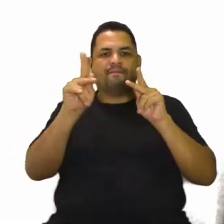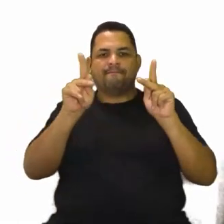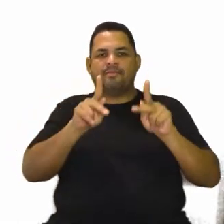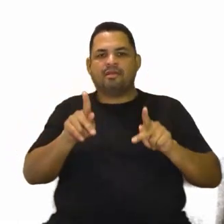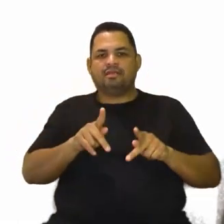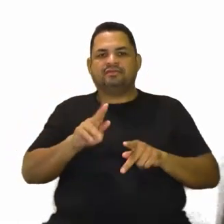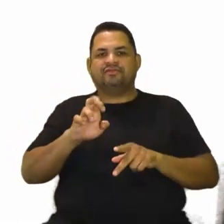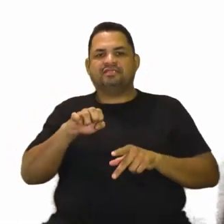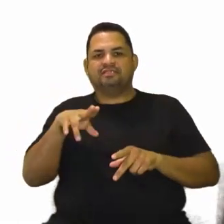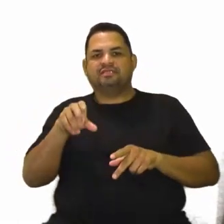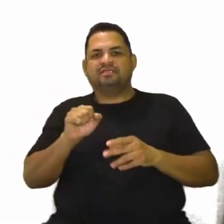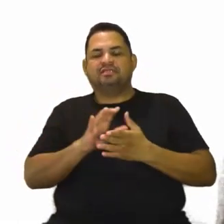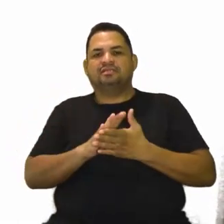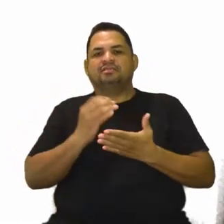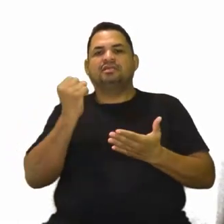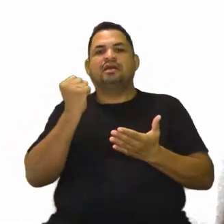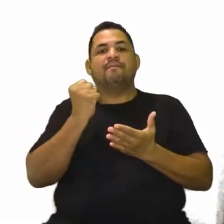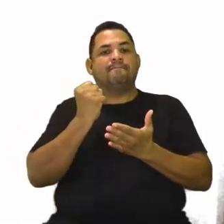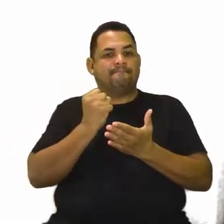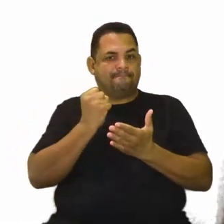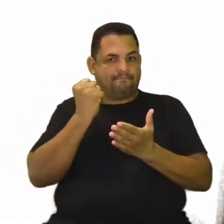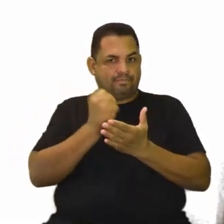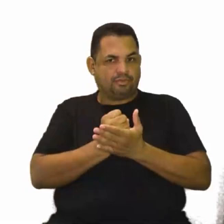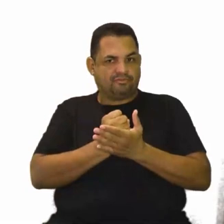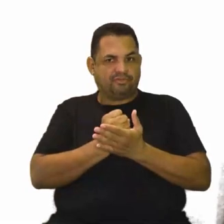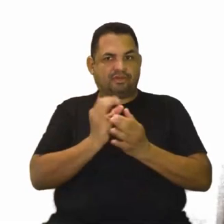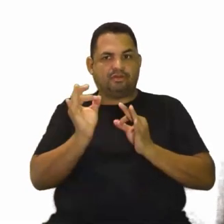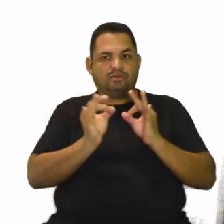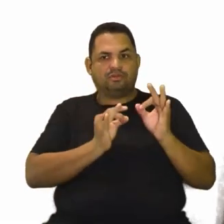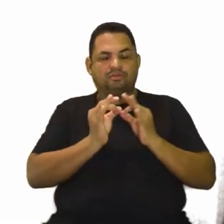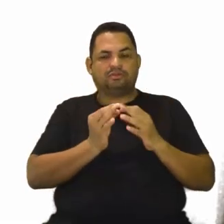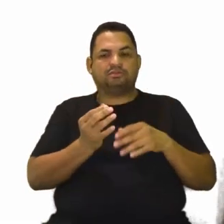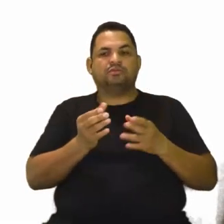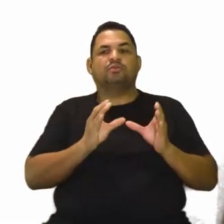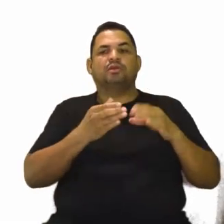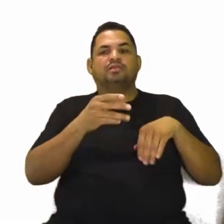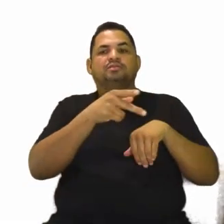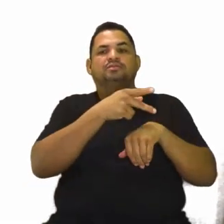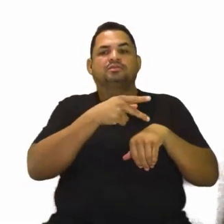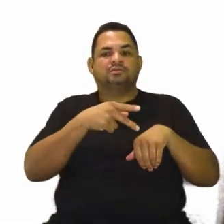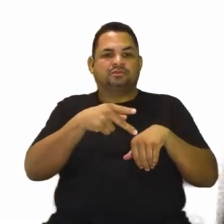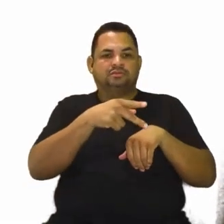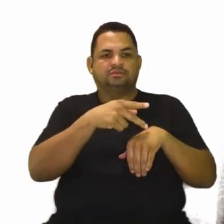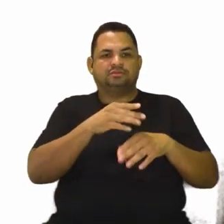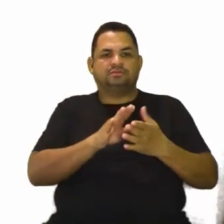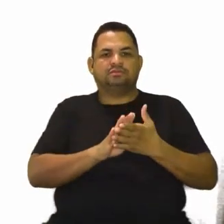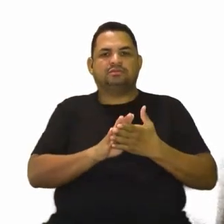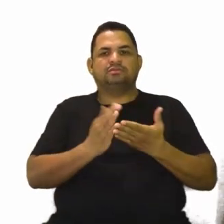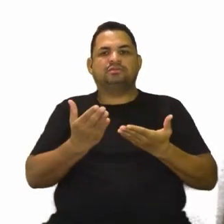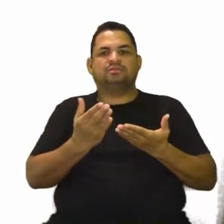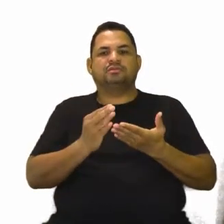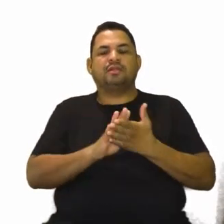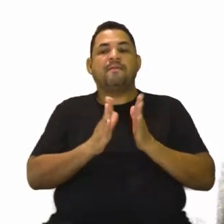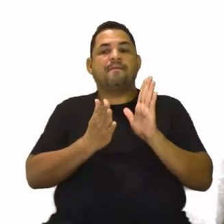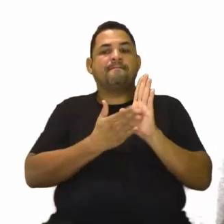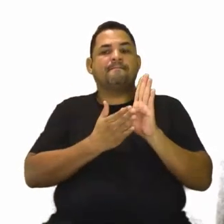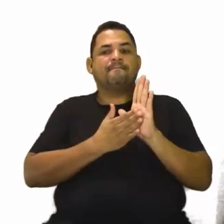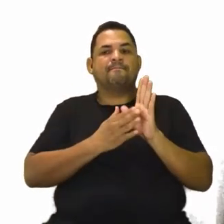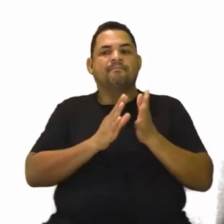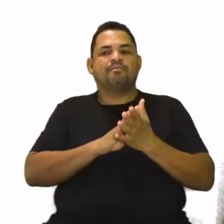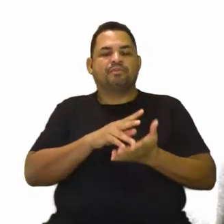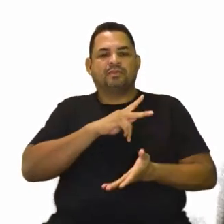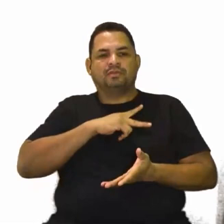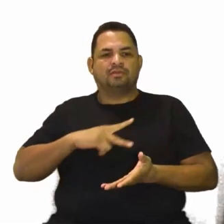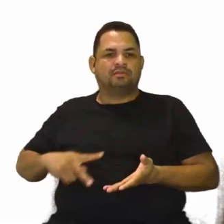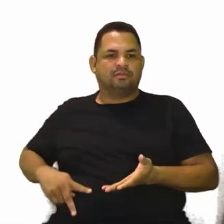revogaram a criação da Liga das Nações, ou Sociedade nas Nações, atendendo a proposta